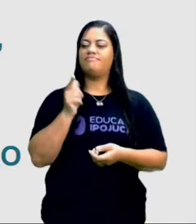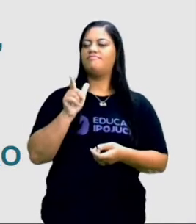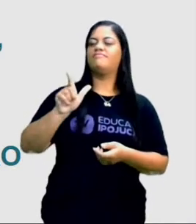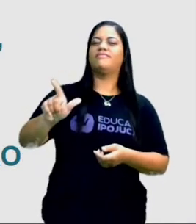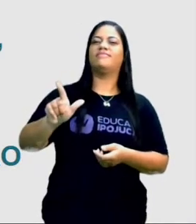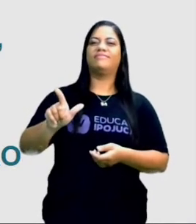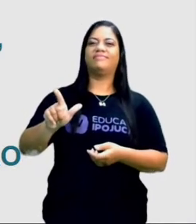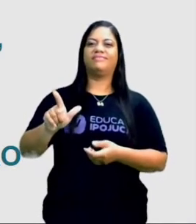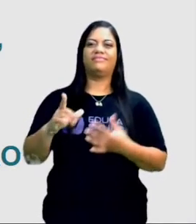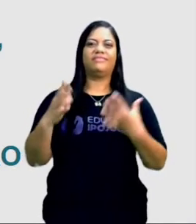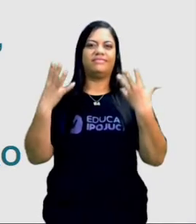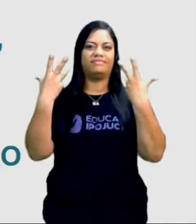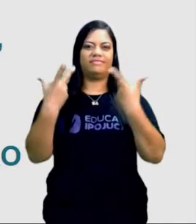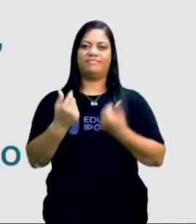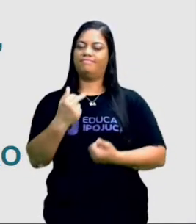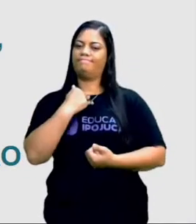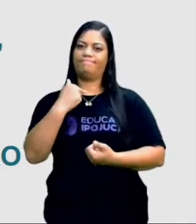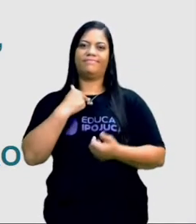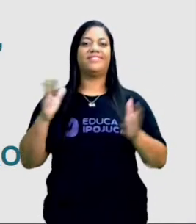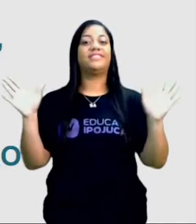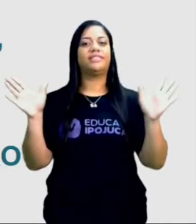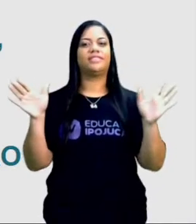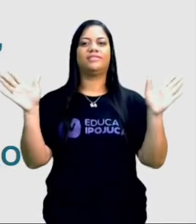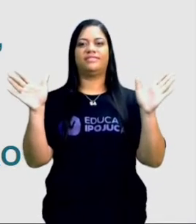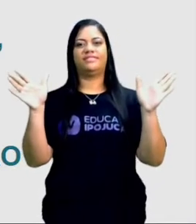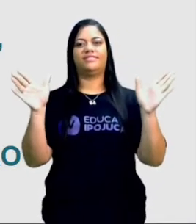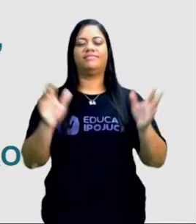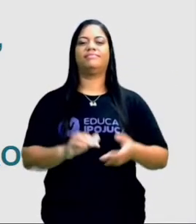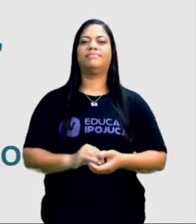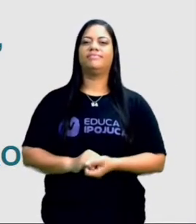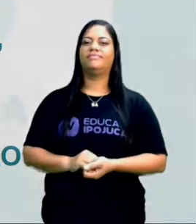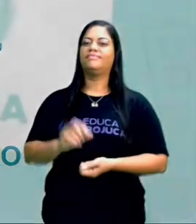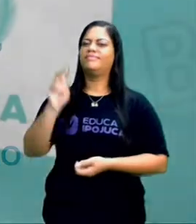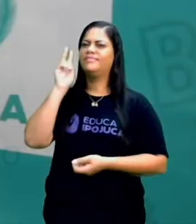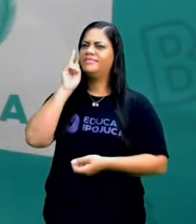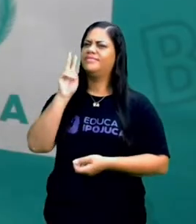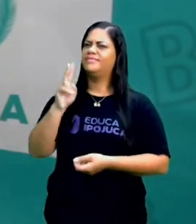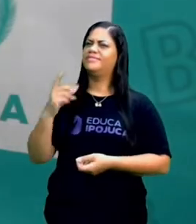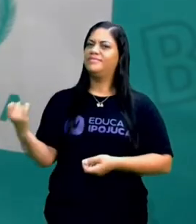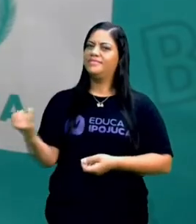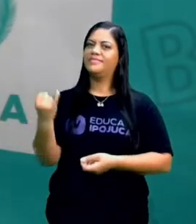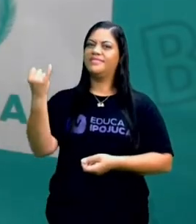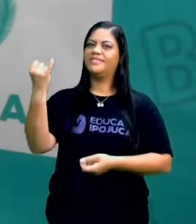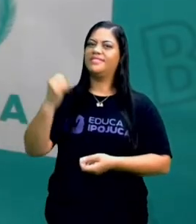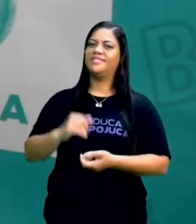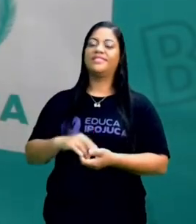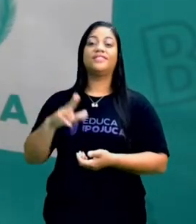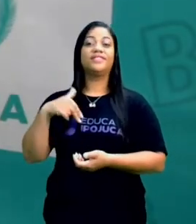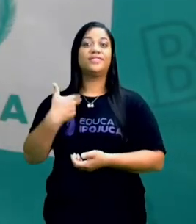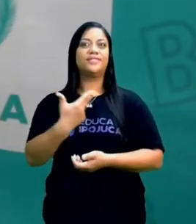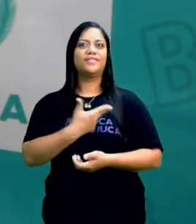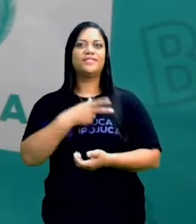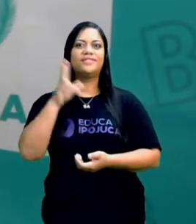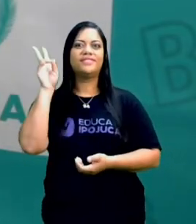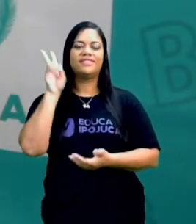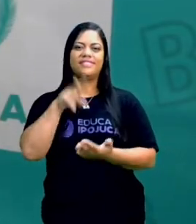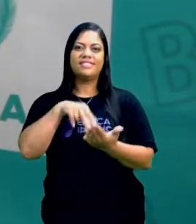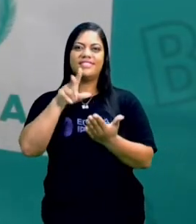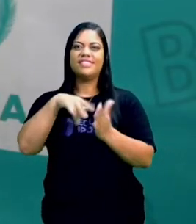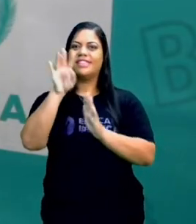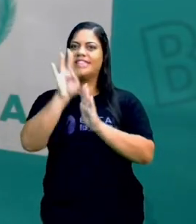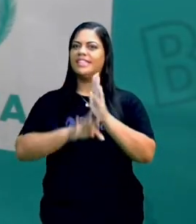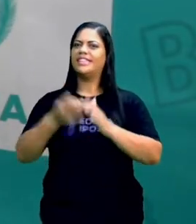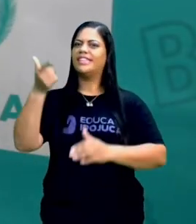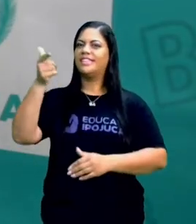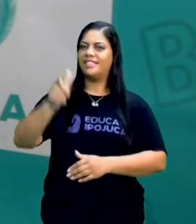animais que não podiam voar. Veja que interessante. A gente, lendo o texto